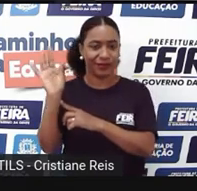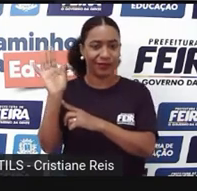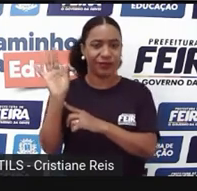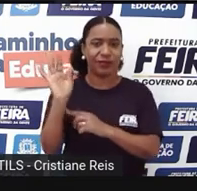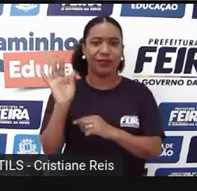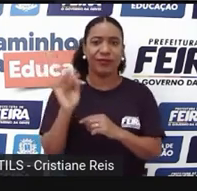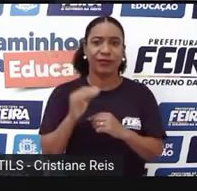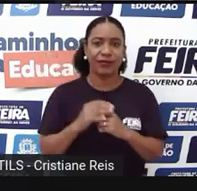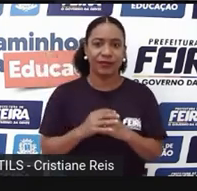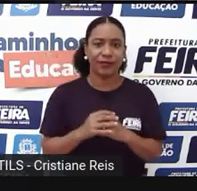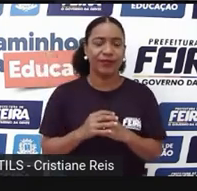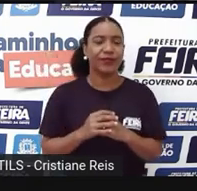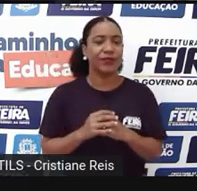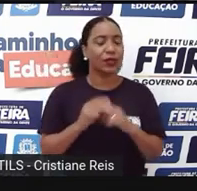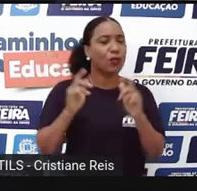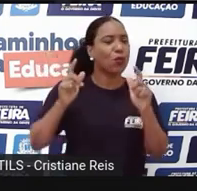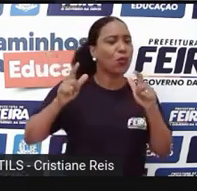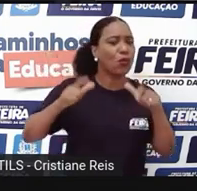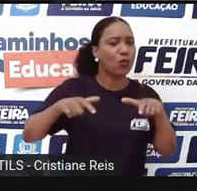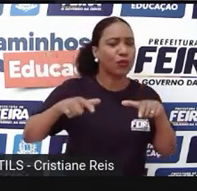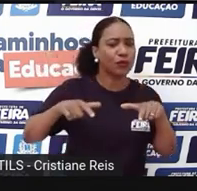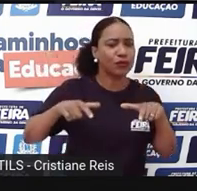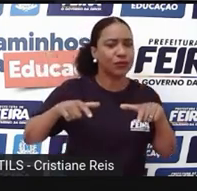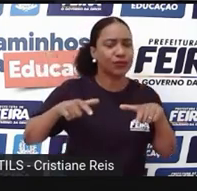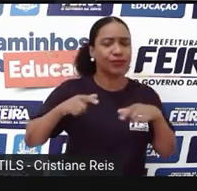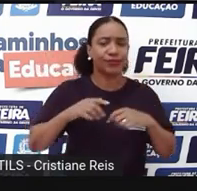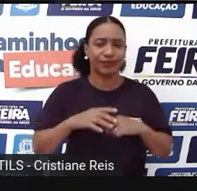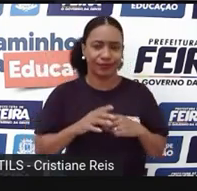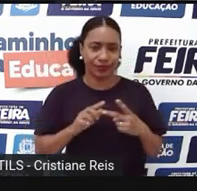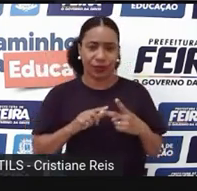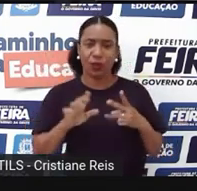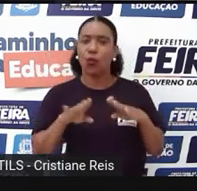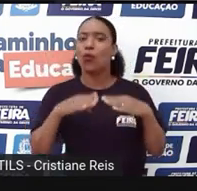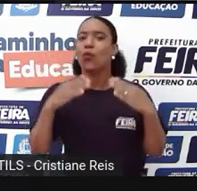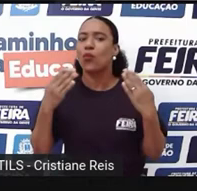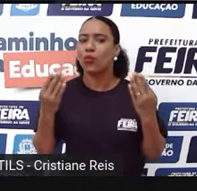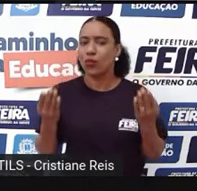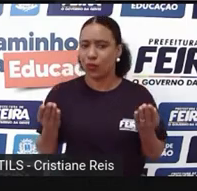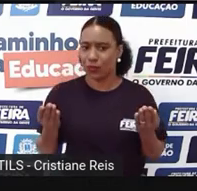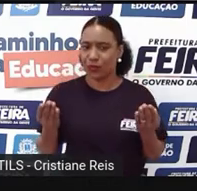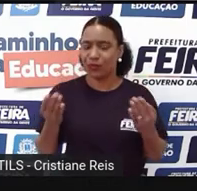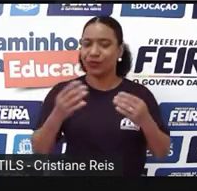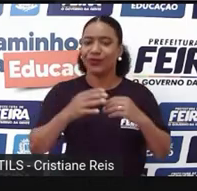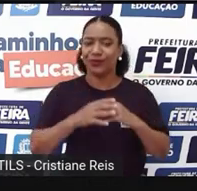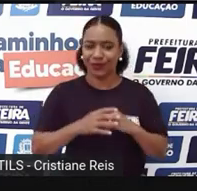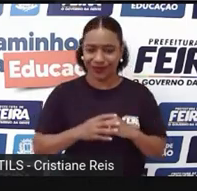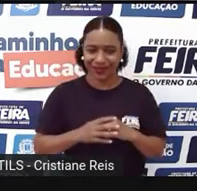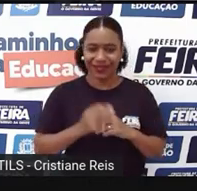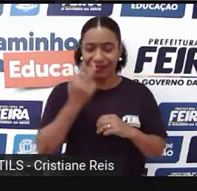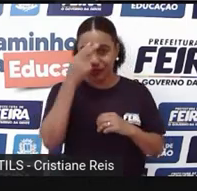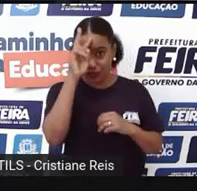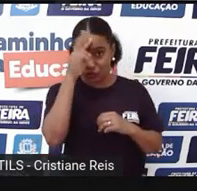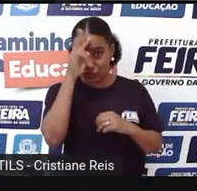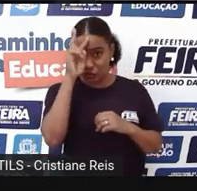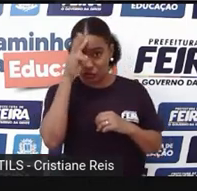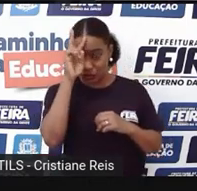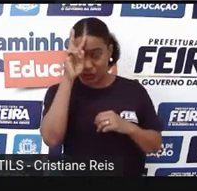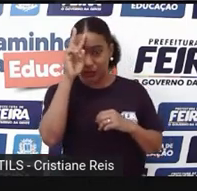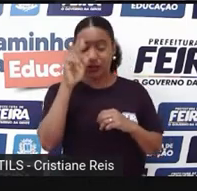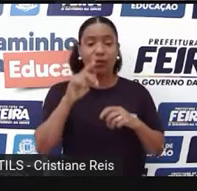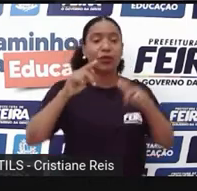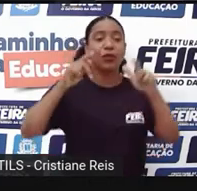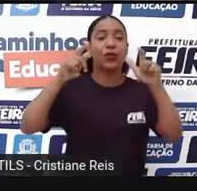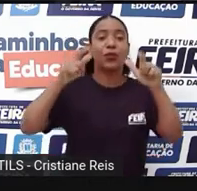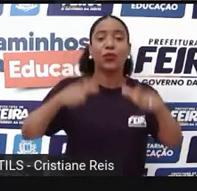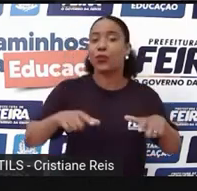aqui. Were, onde, when, quando, toda história, ela acontece